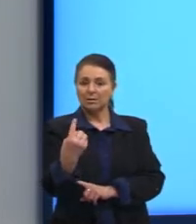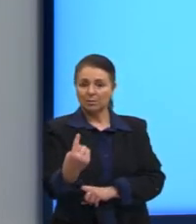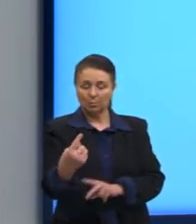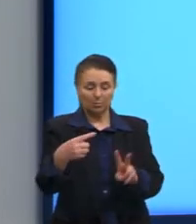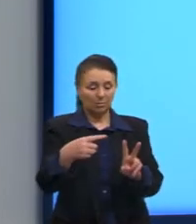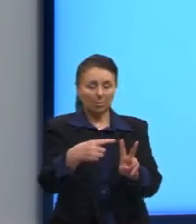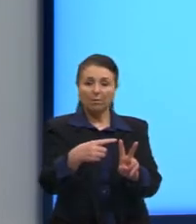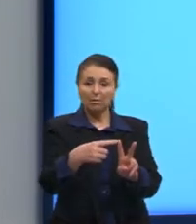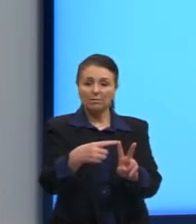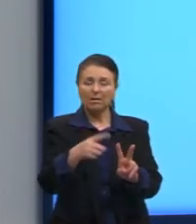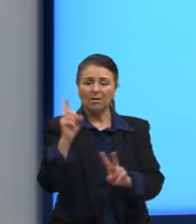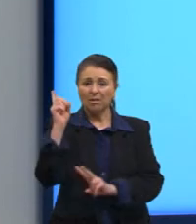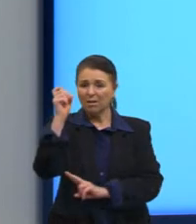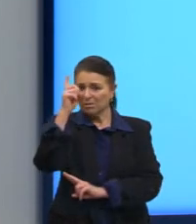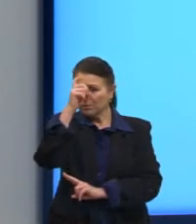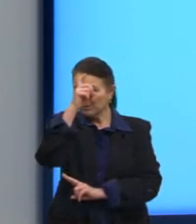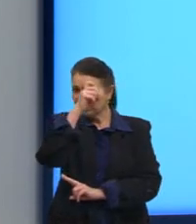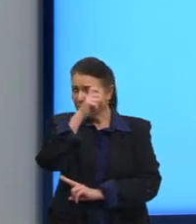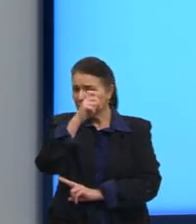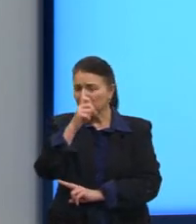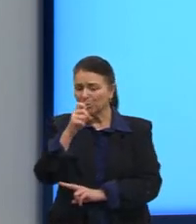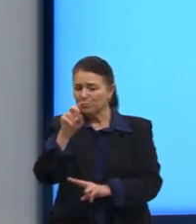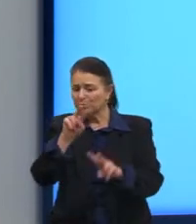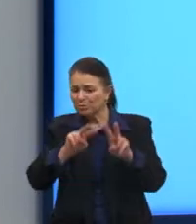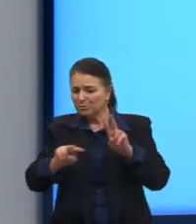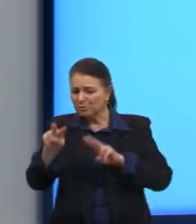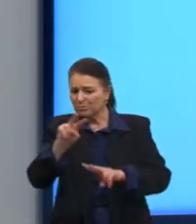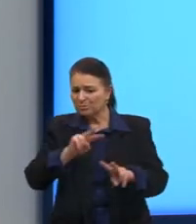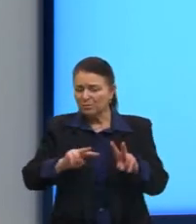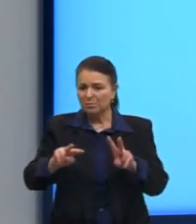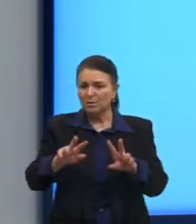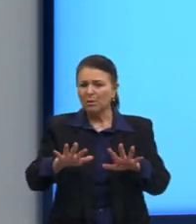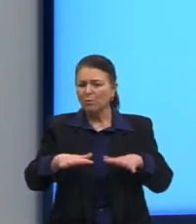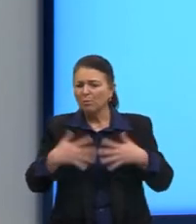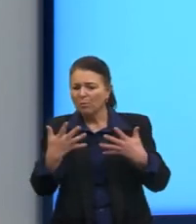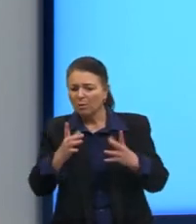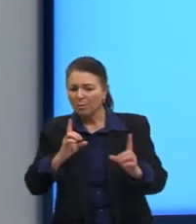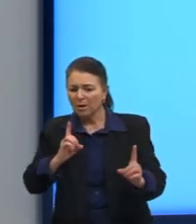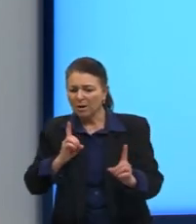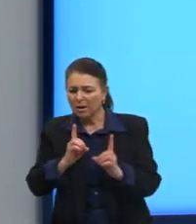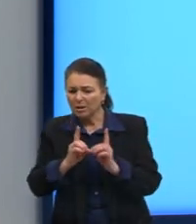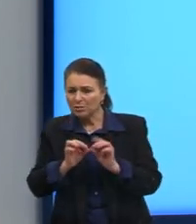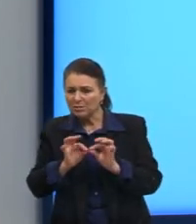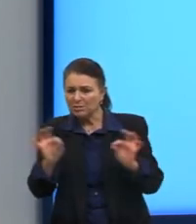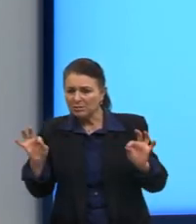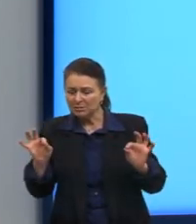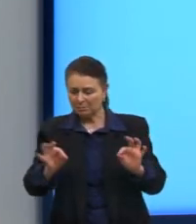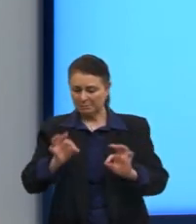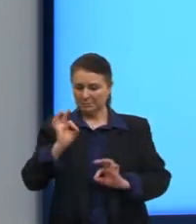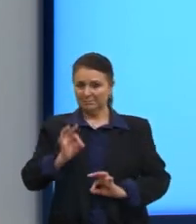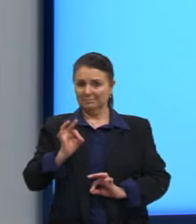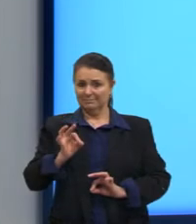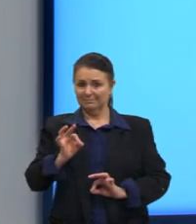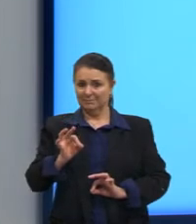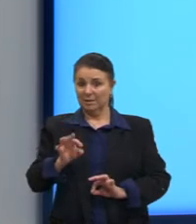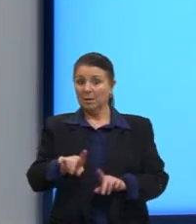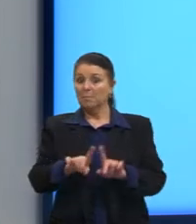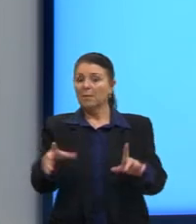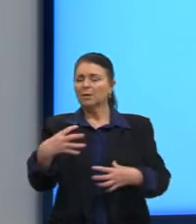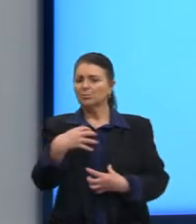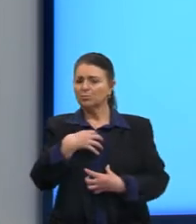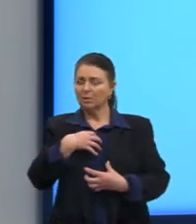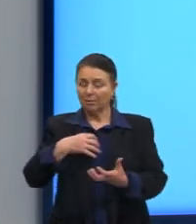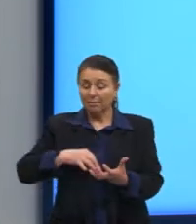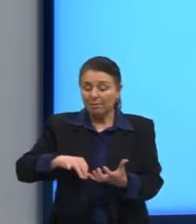fica difícil da gente visualizar qual seria essa distância exata. Uma das formas, então, é